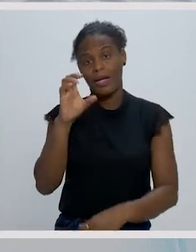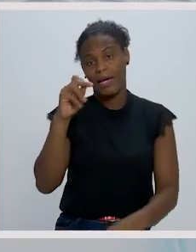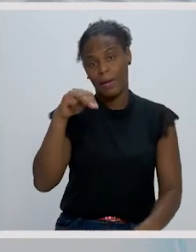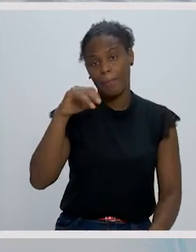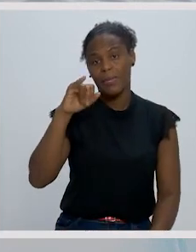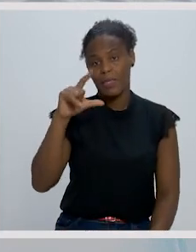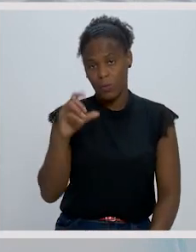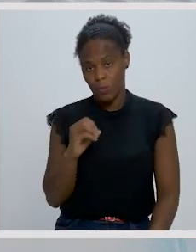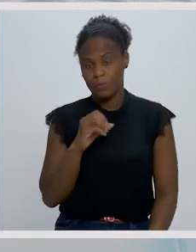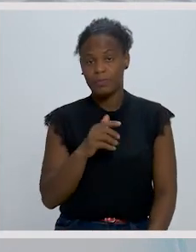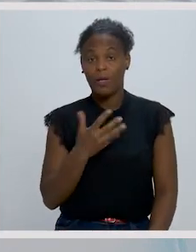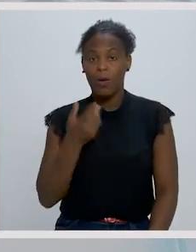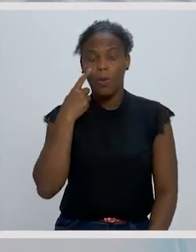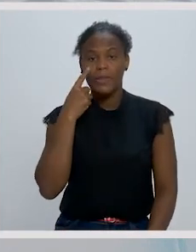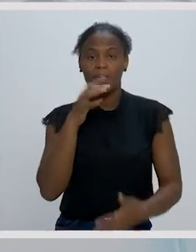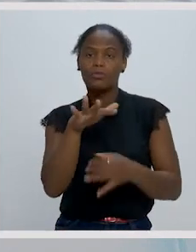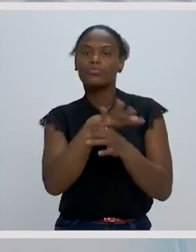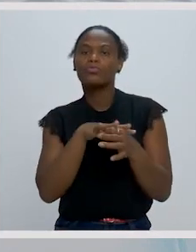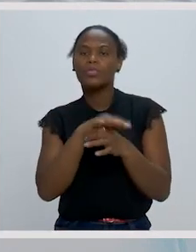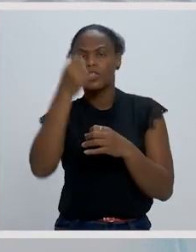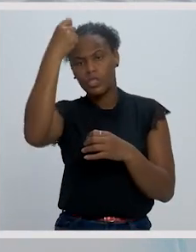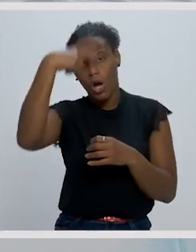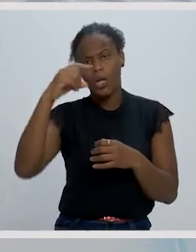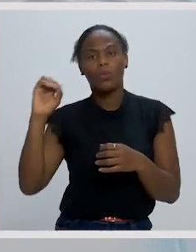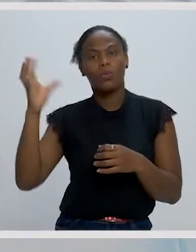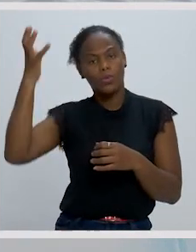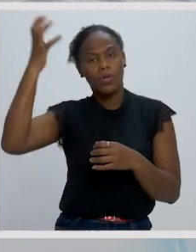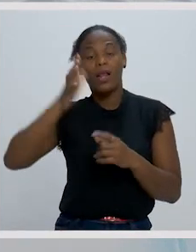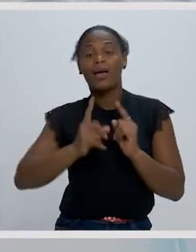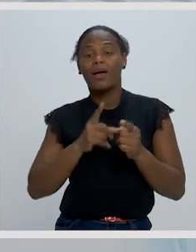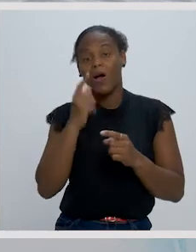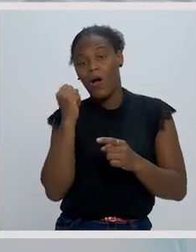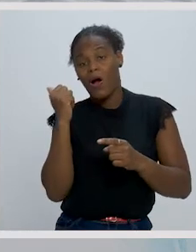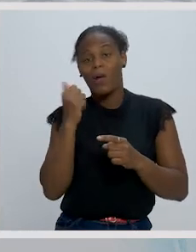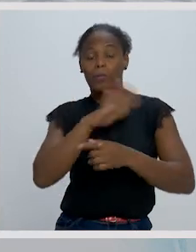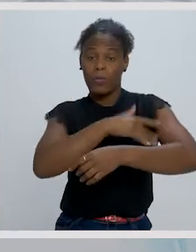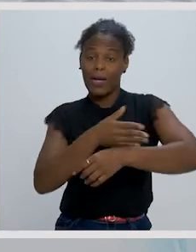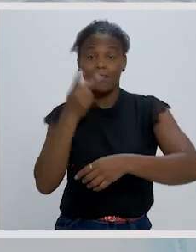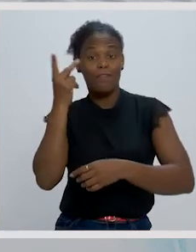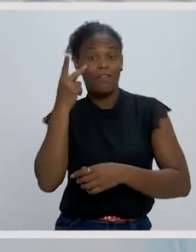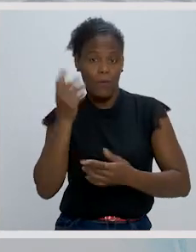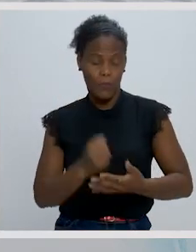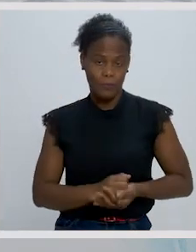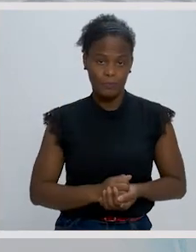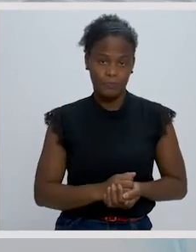Agora vamos conhecer o contexto histórico e cultural em que o poeta Camilo Pessanha viveu.